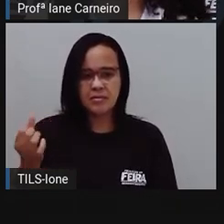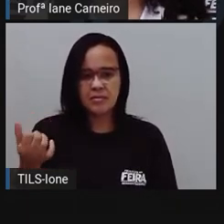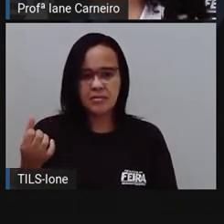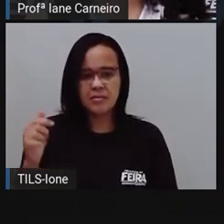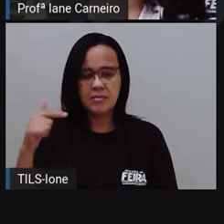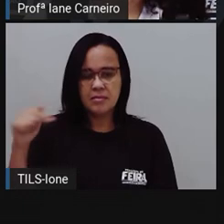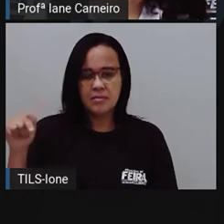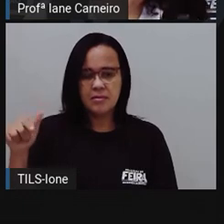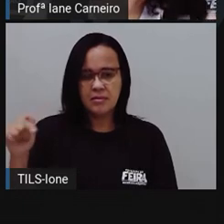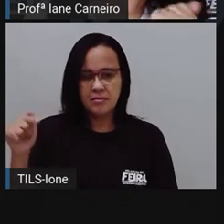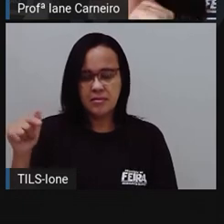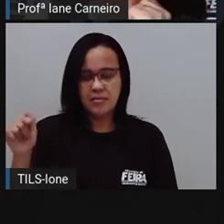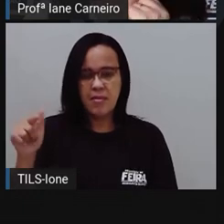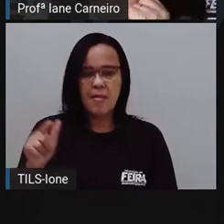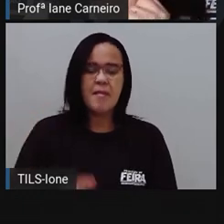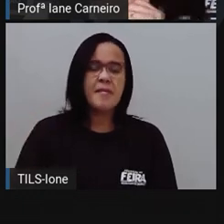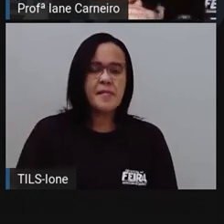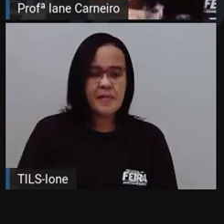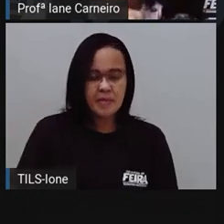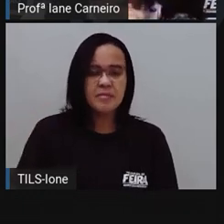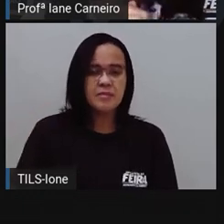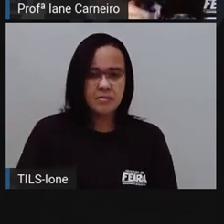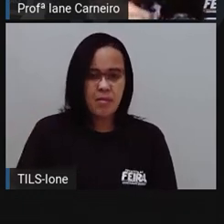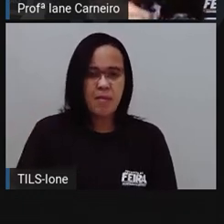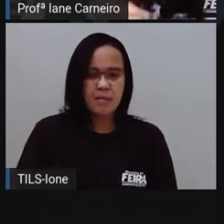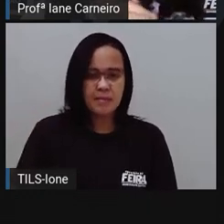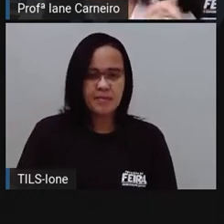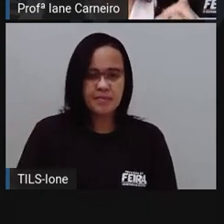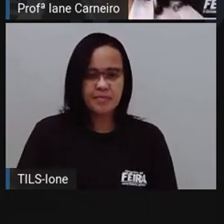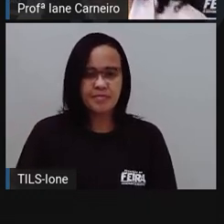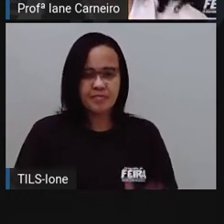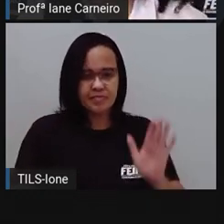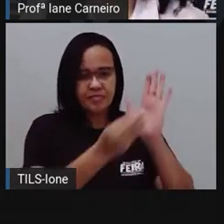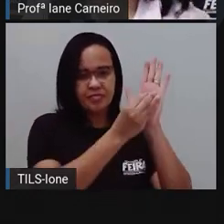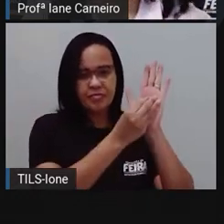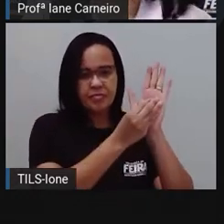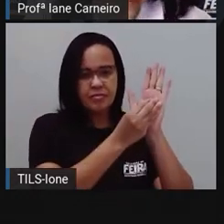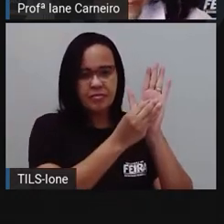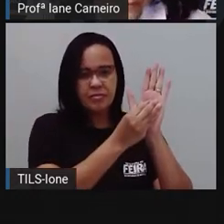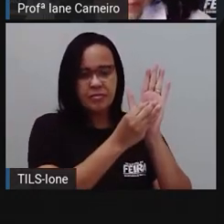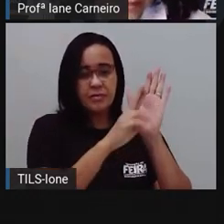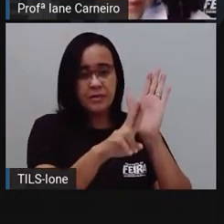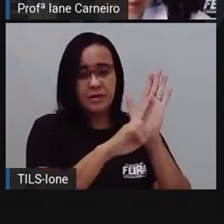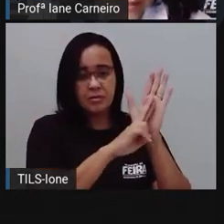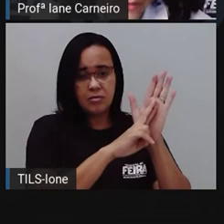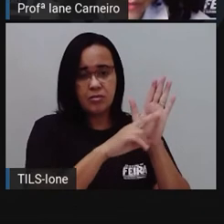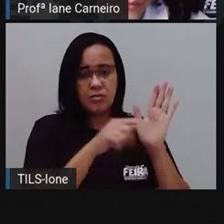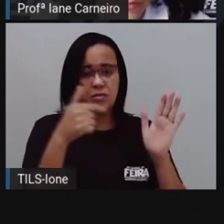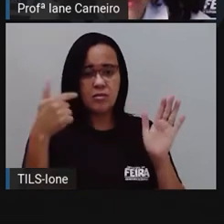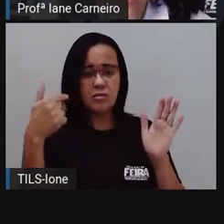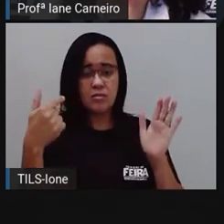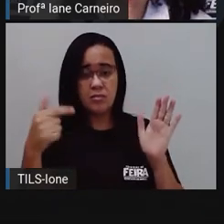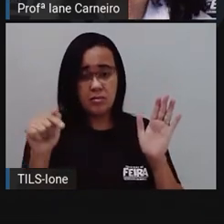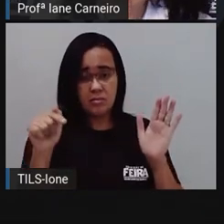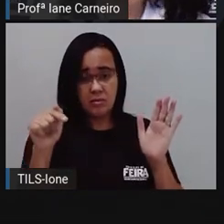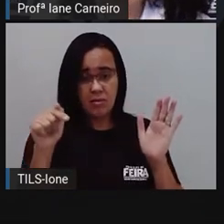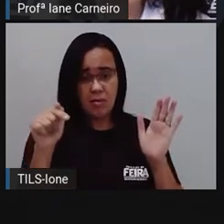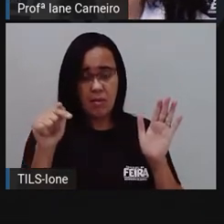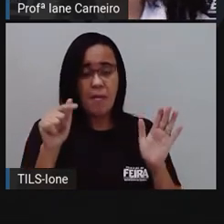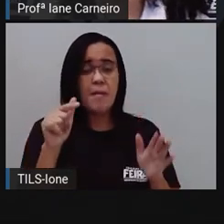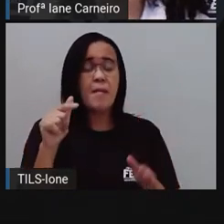seis, dezessete, tá vendo? Vamos colocar aqui a resposta, ó. Ele contou